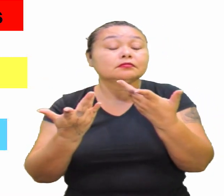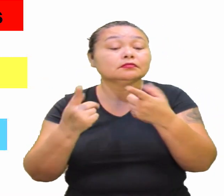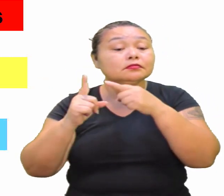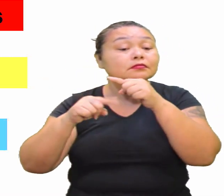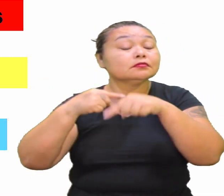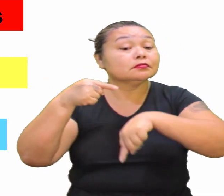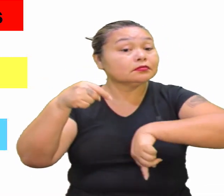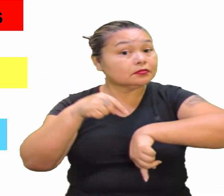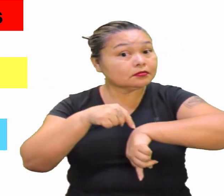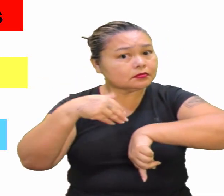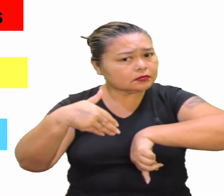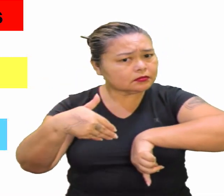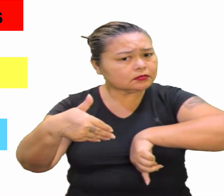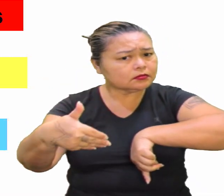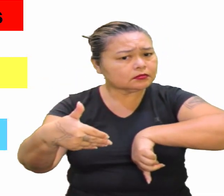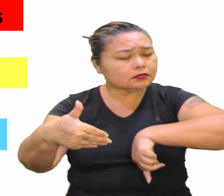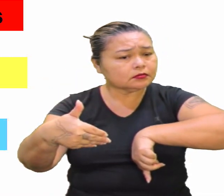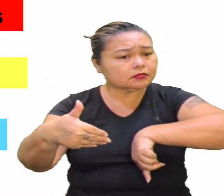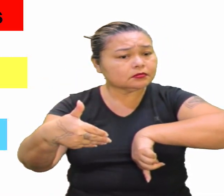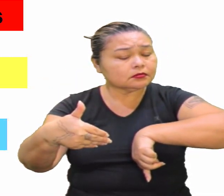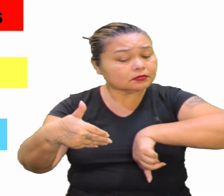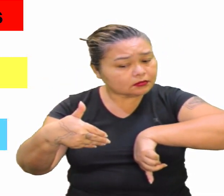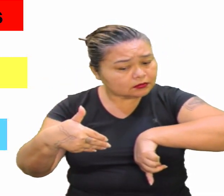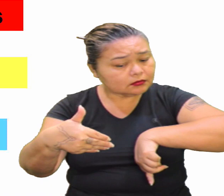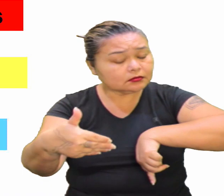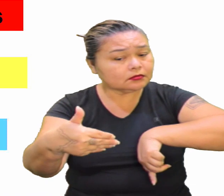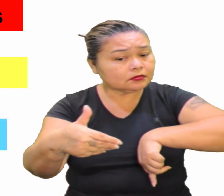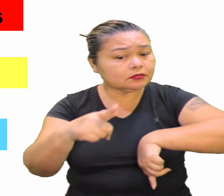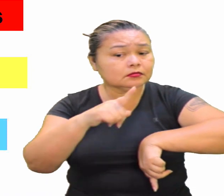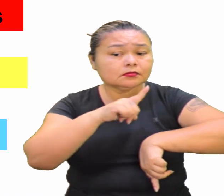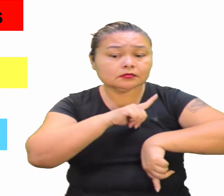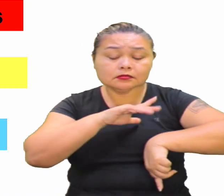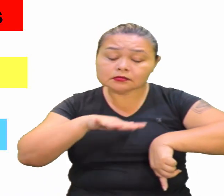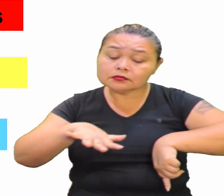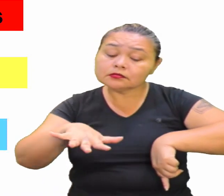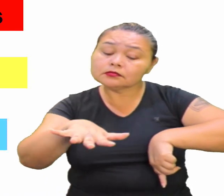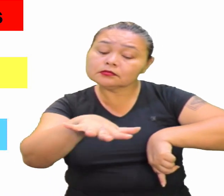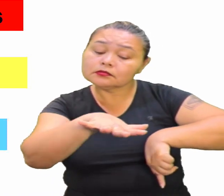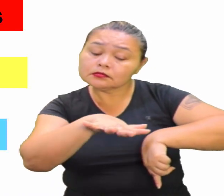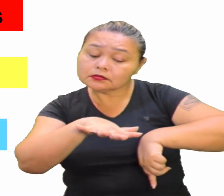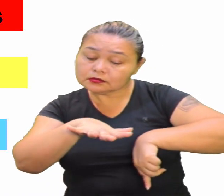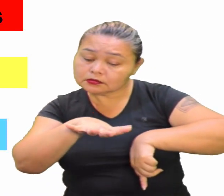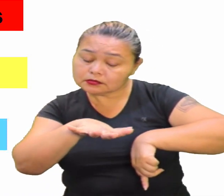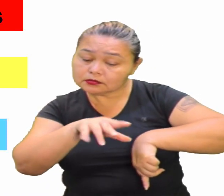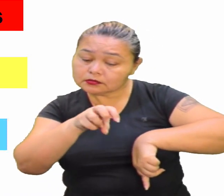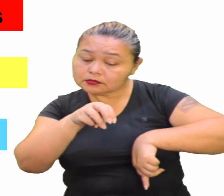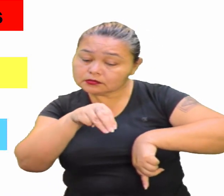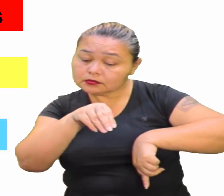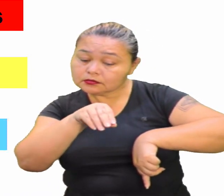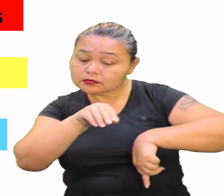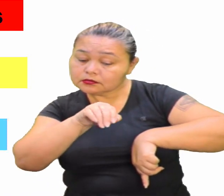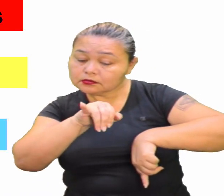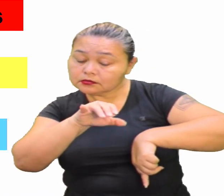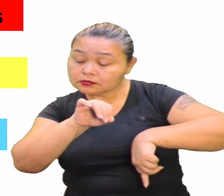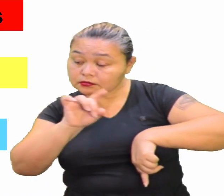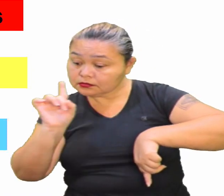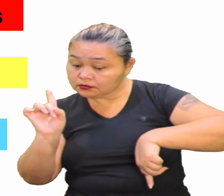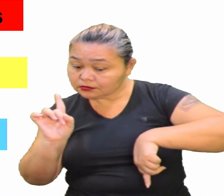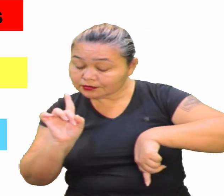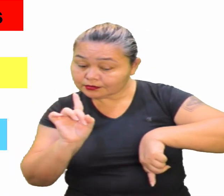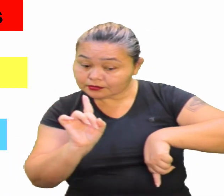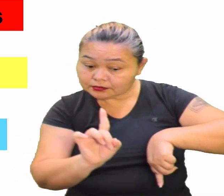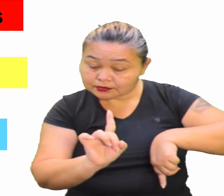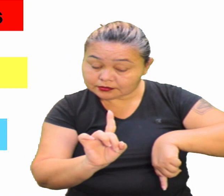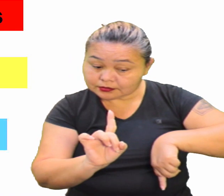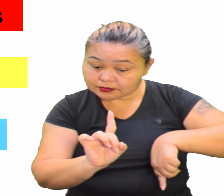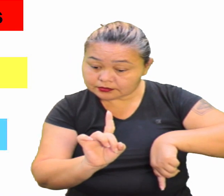a partir do momento A partir do momento que eu tenho um meio Que passa a ter qualquer tipo de interferência